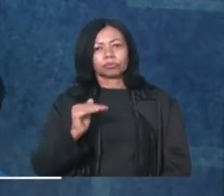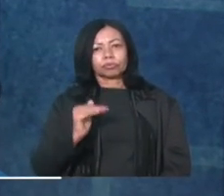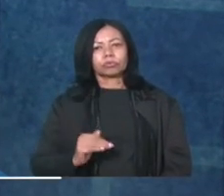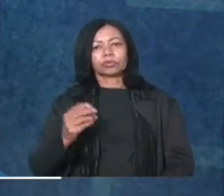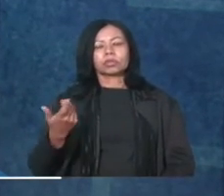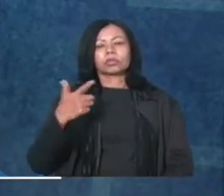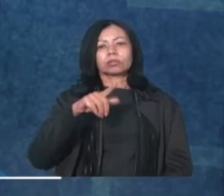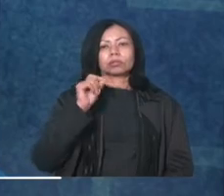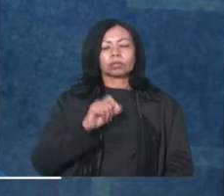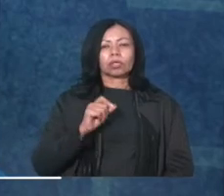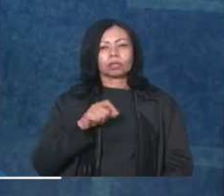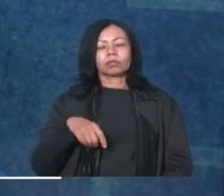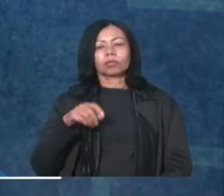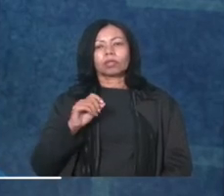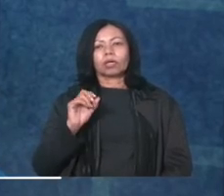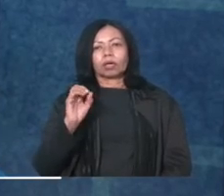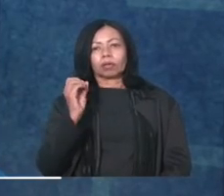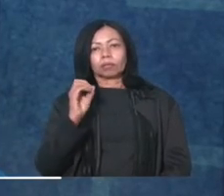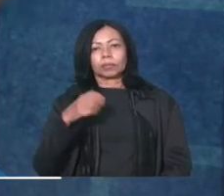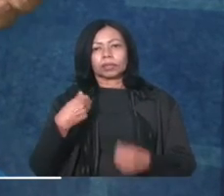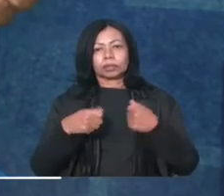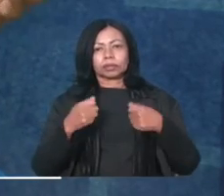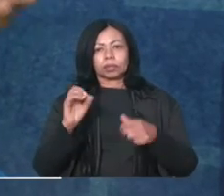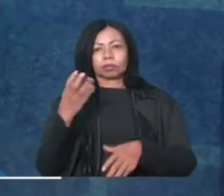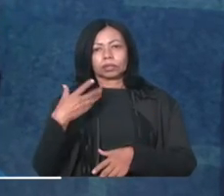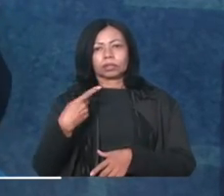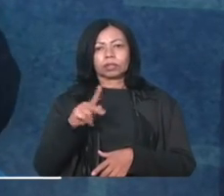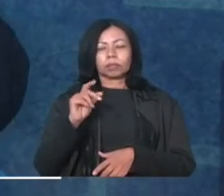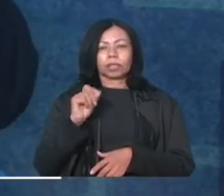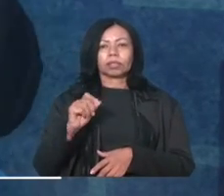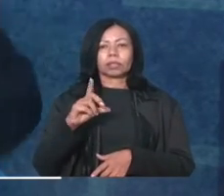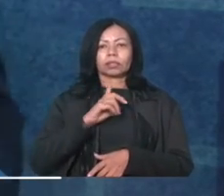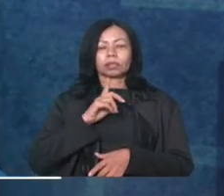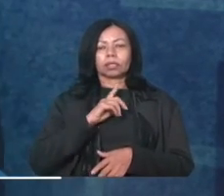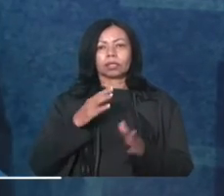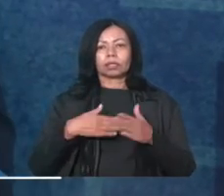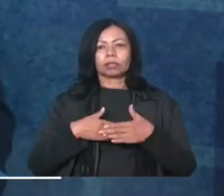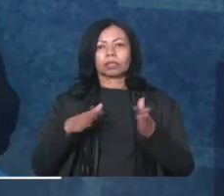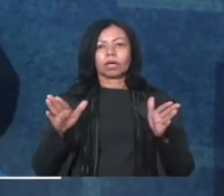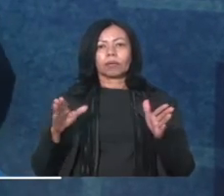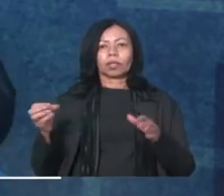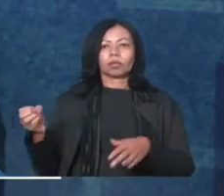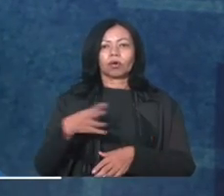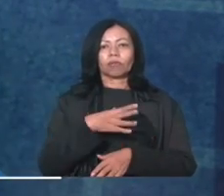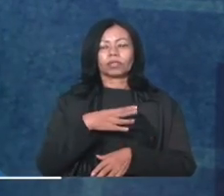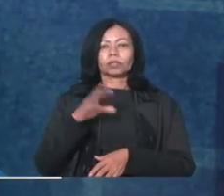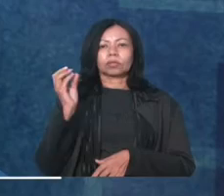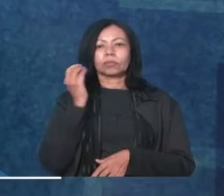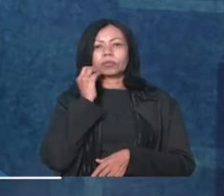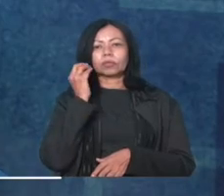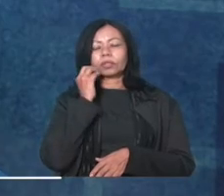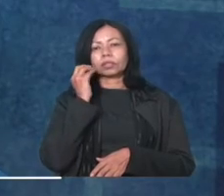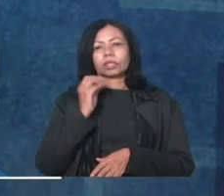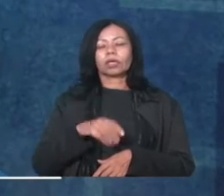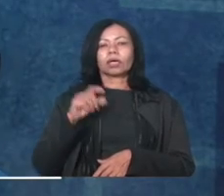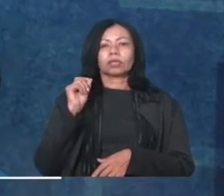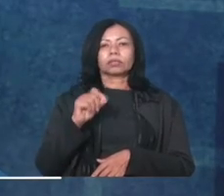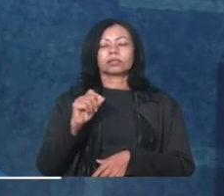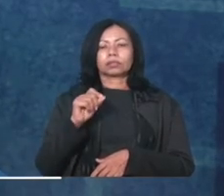parque tecnológico vai nessa direção, de abrir novos caminhos, novas oportunidades,